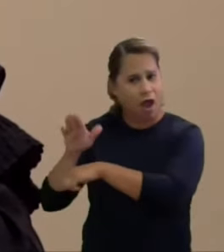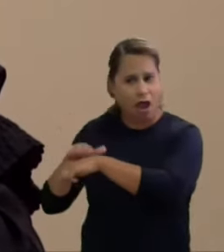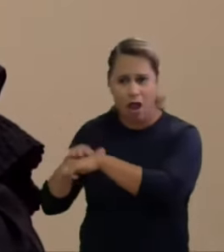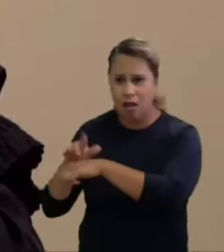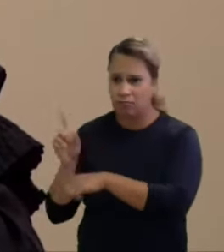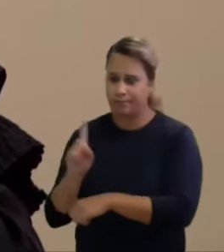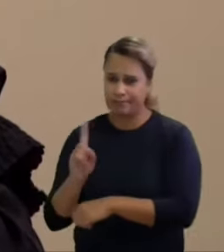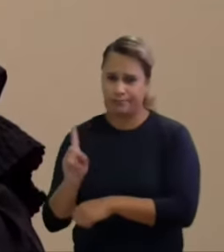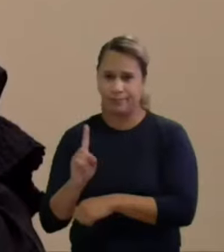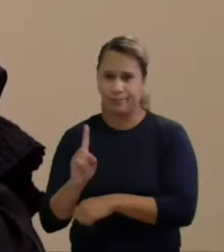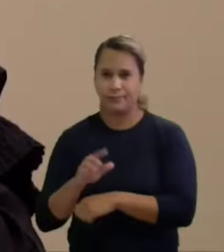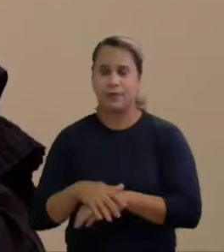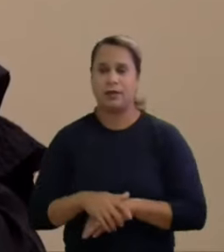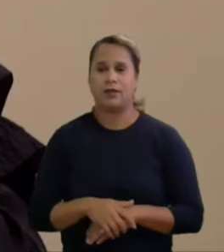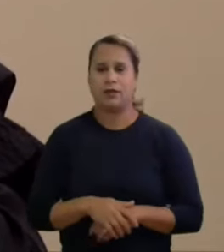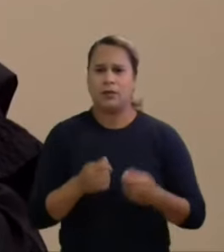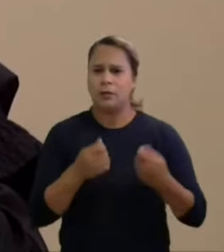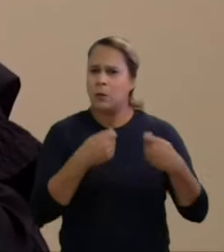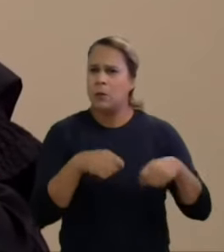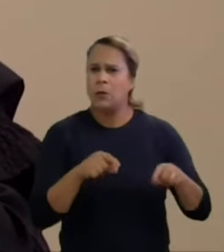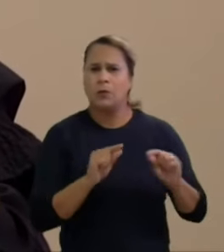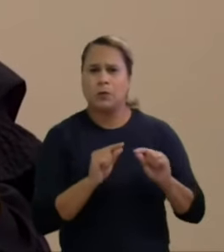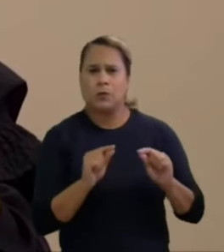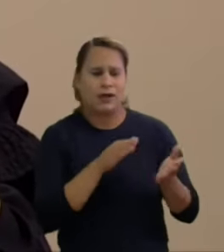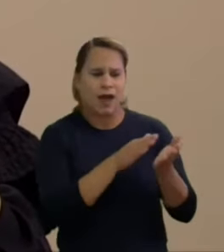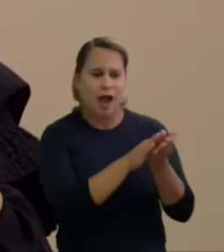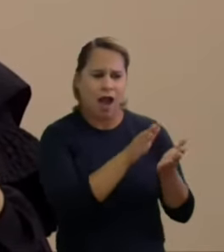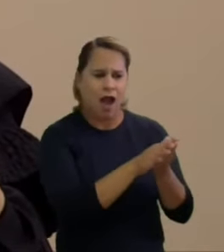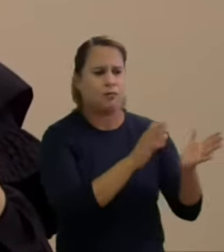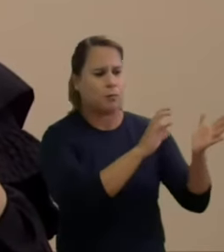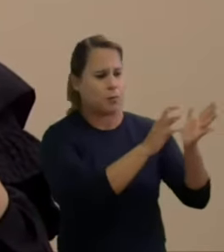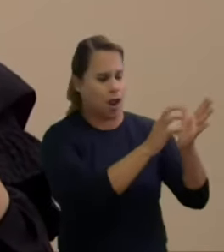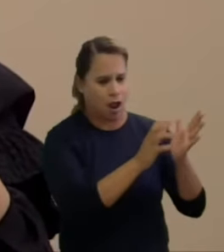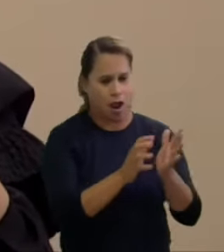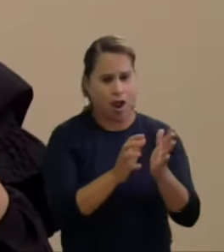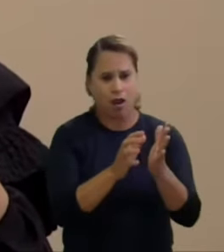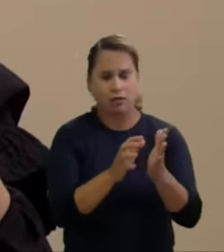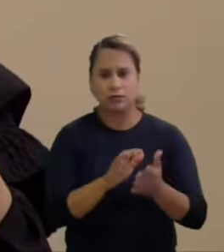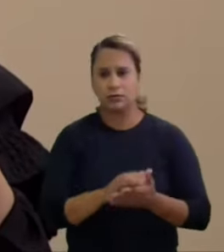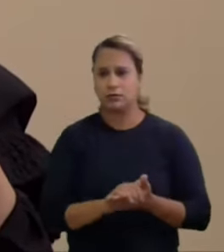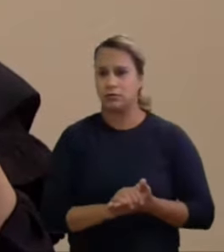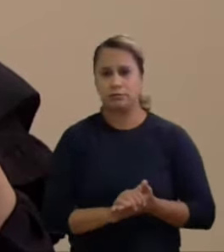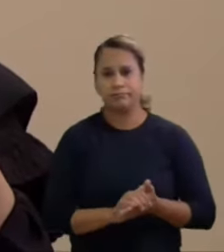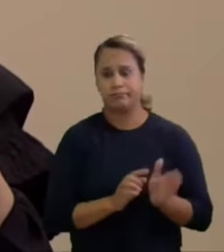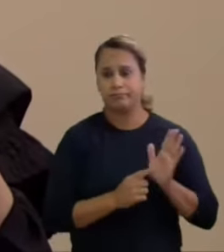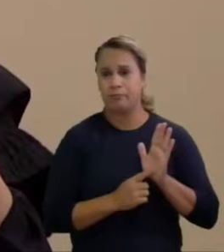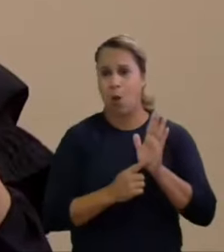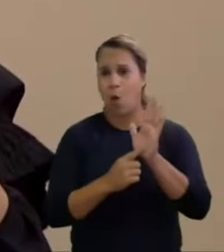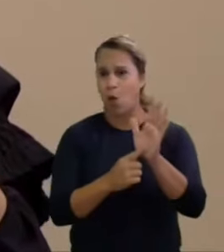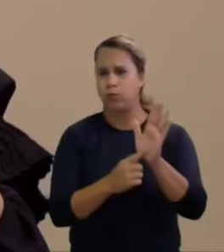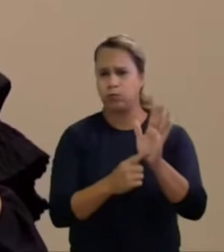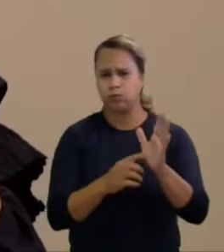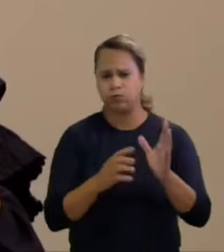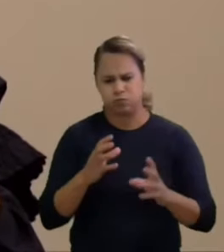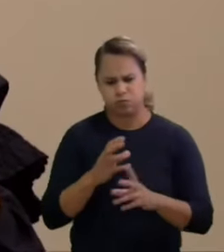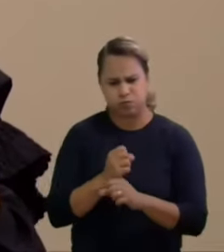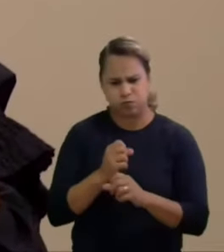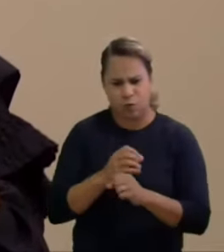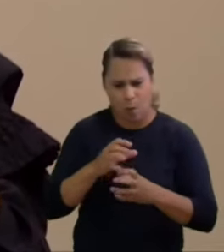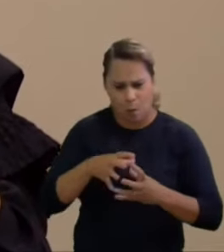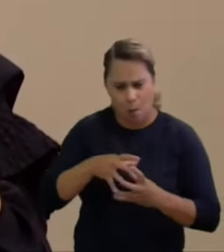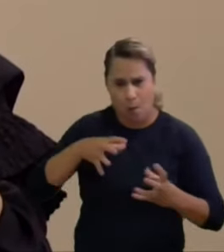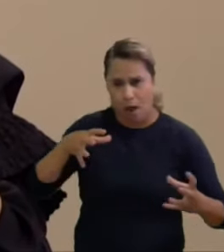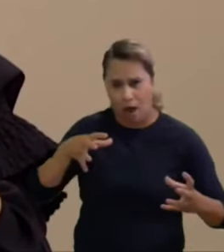necessária a comparação com os gastos dos demais partidos, não eram os autos, da maioria das despesas imputadas a Sérgio Moro. As despesas grossas, aquelas mais expressivas,